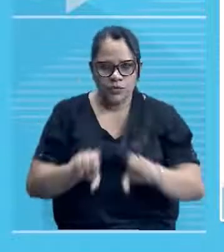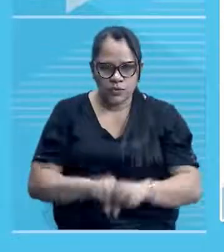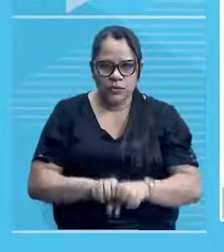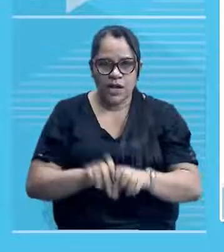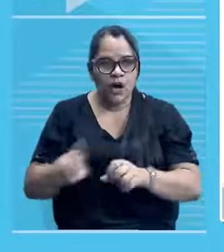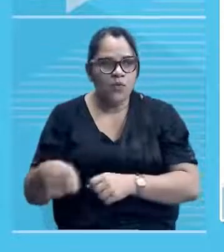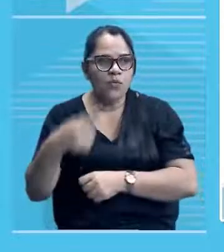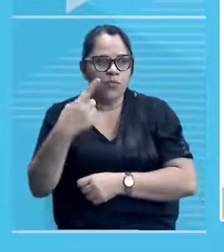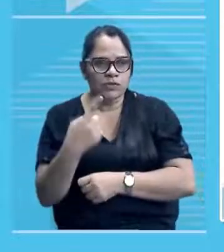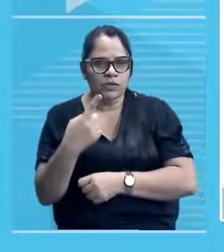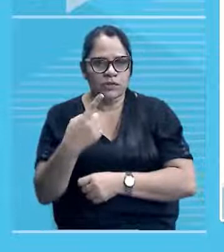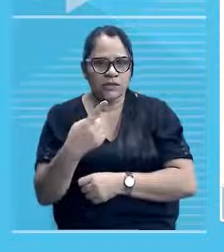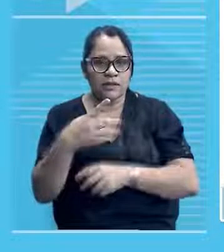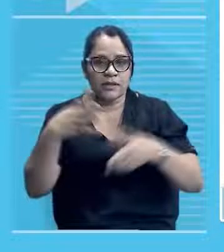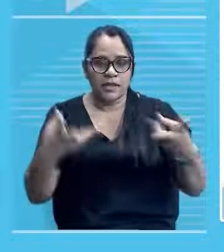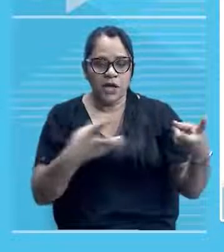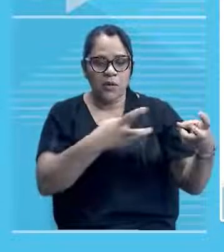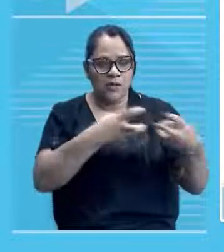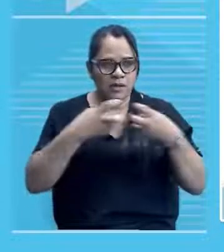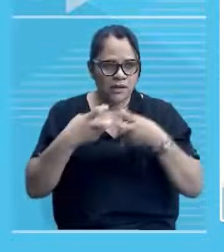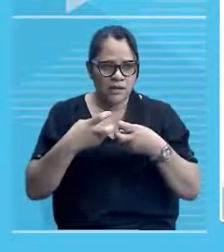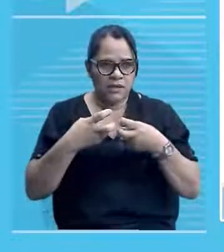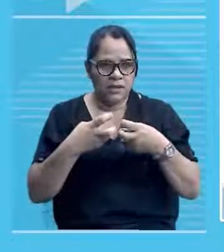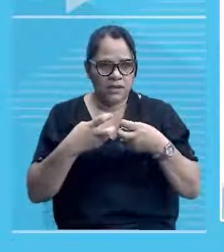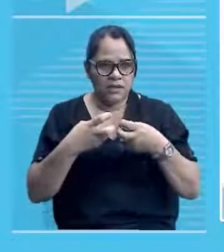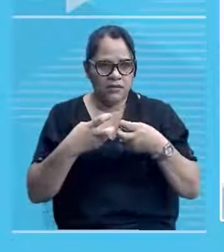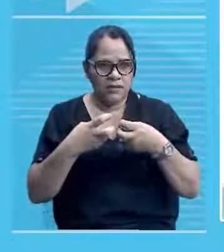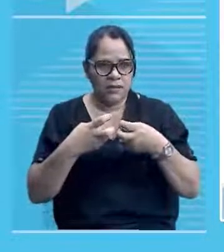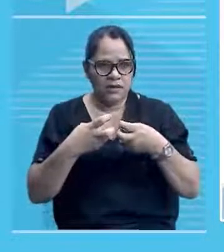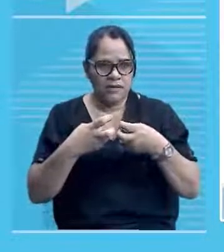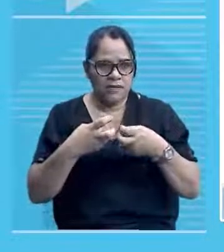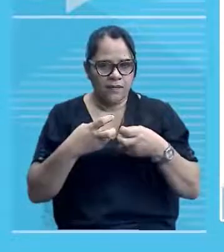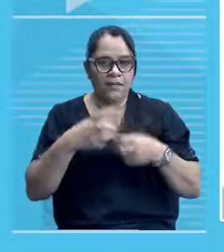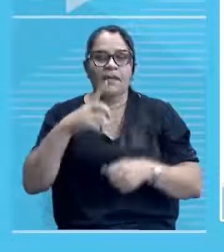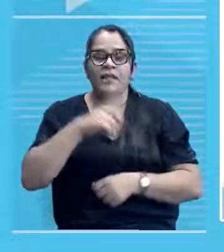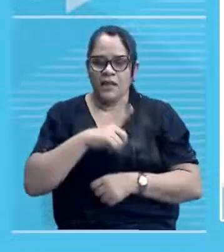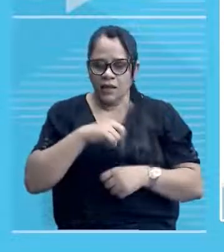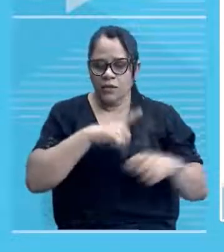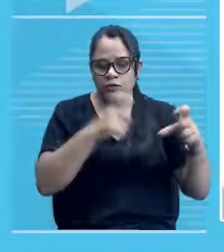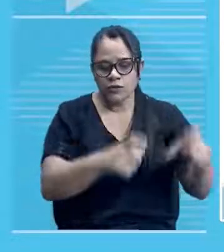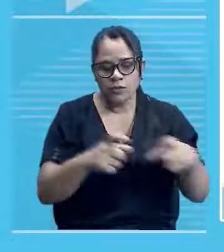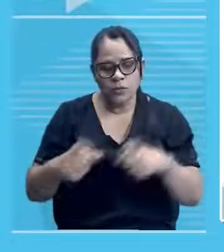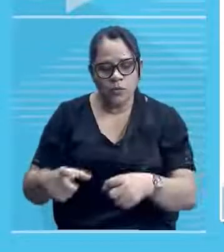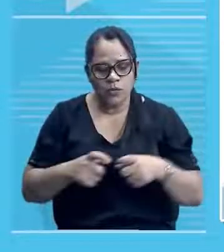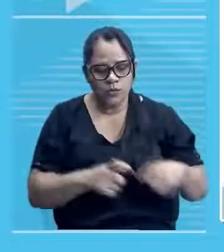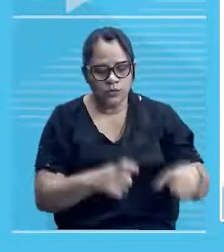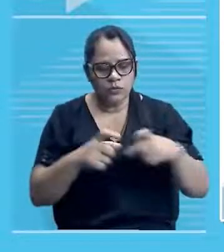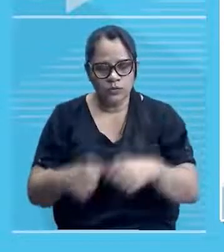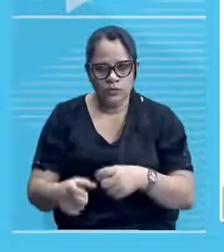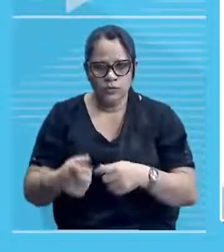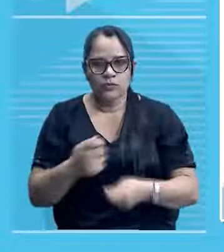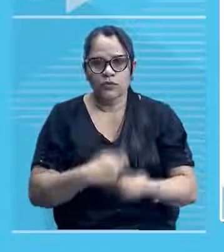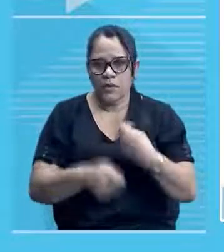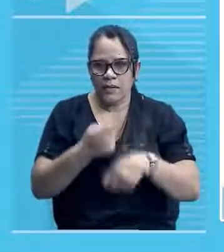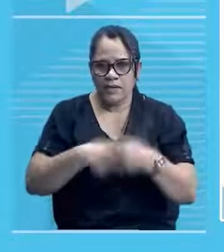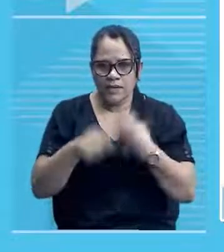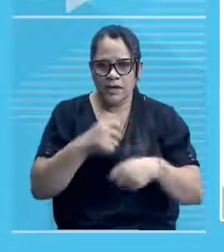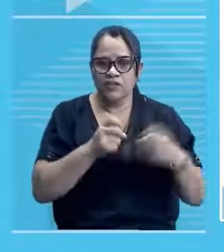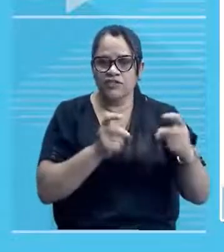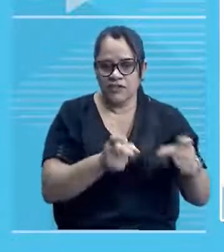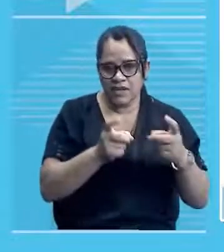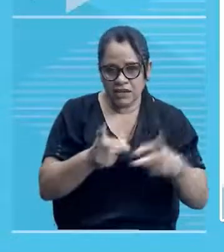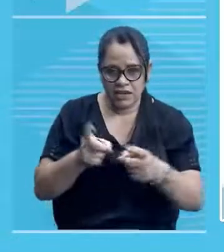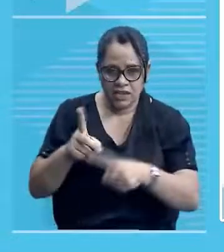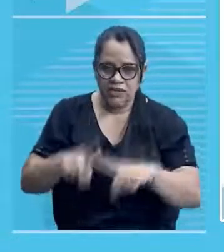né? Vocês podem observar aí que há essa parte aí, onde há esses pontos comerciais, né? De vendas de produtos artesanais.